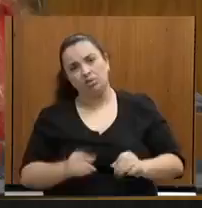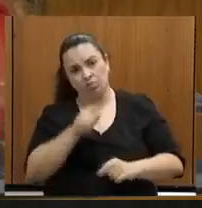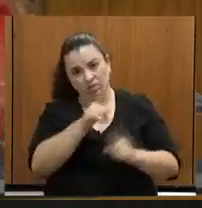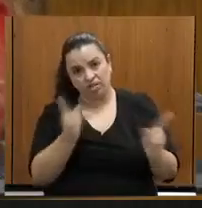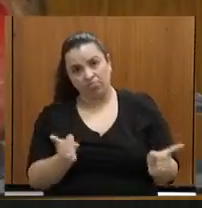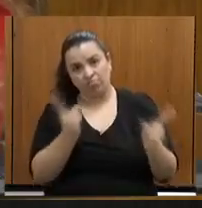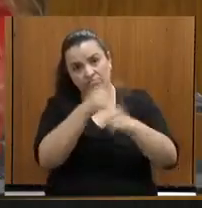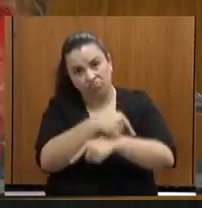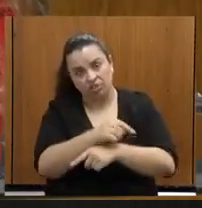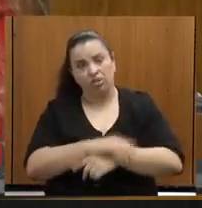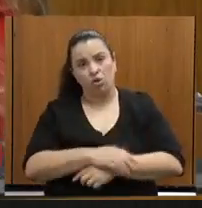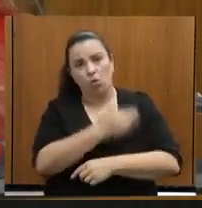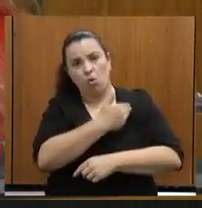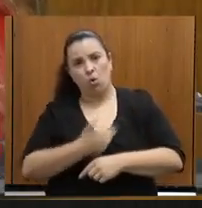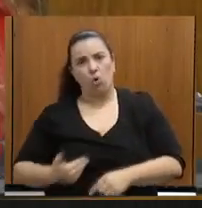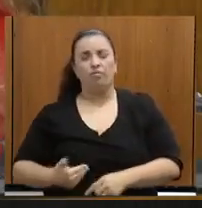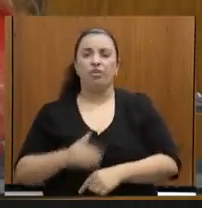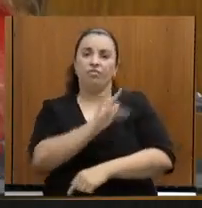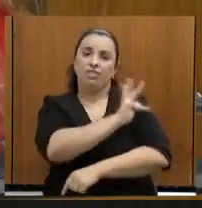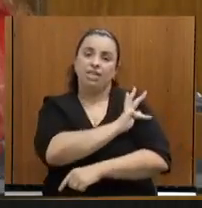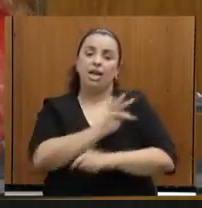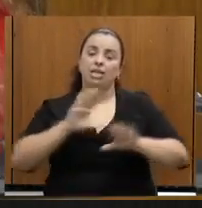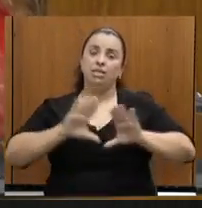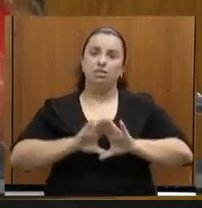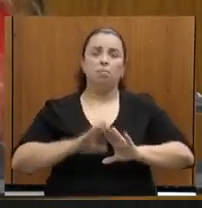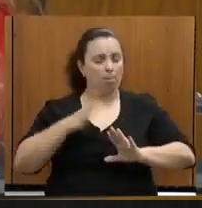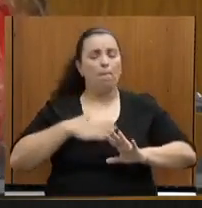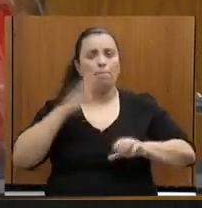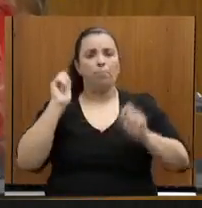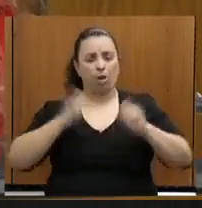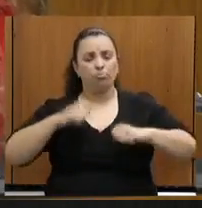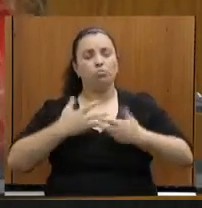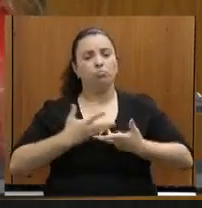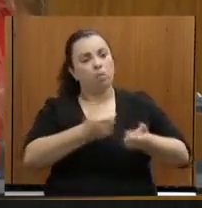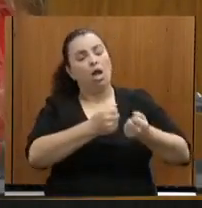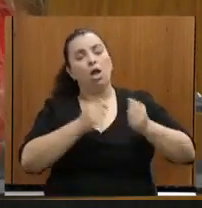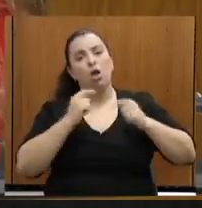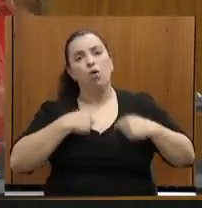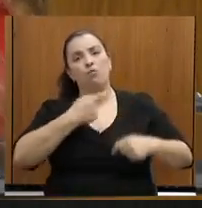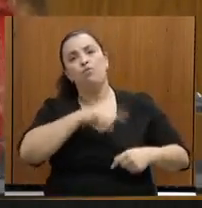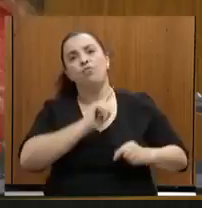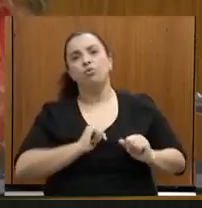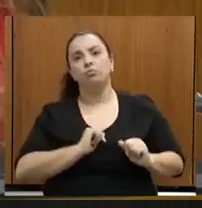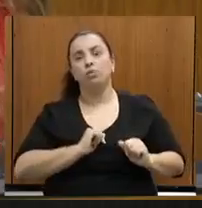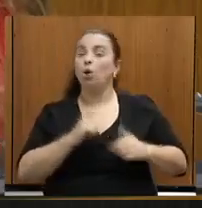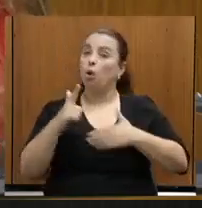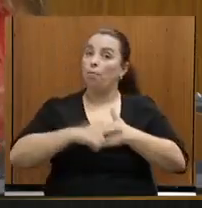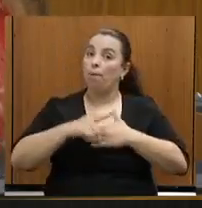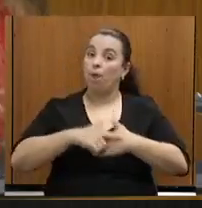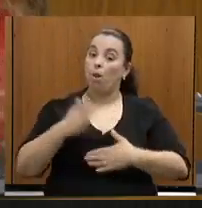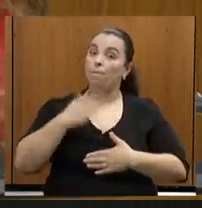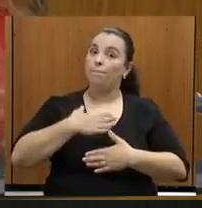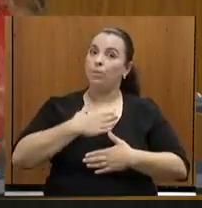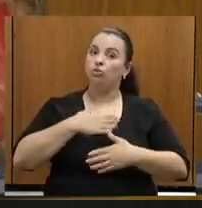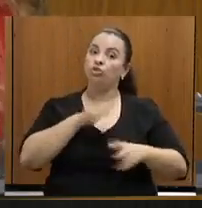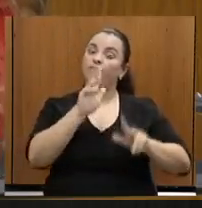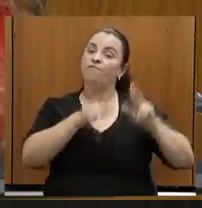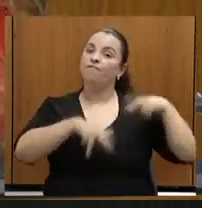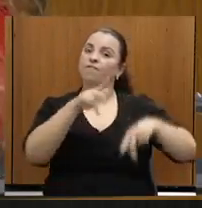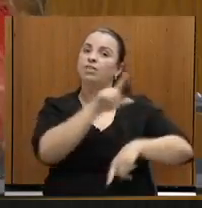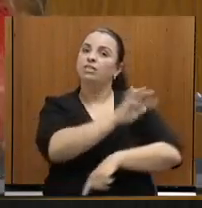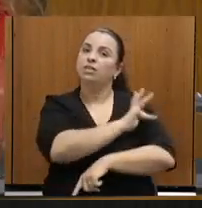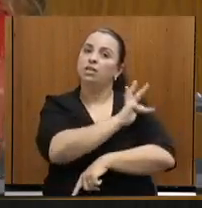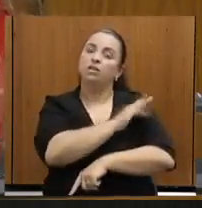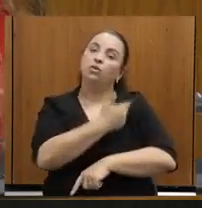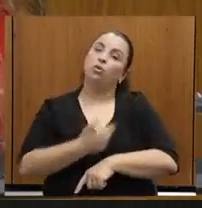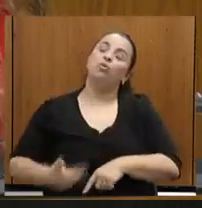fazer um governo fiscaliza a Assembleia, pode me convidar que eu vou. Aqui o papel é meu, de fiscalizar o governo do Estado. Hoje de manhã